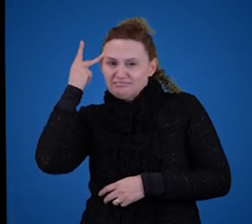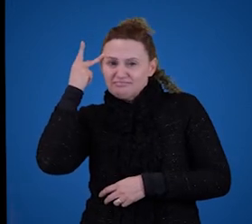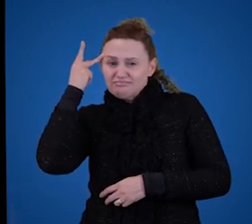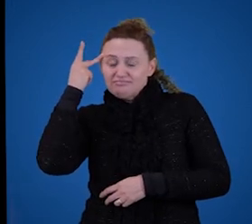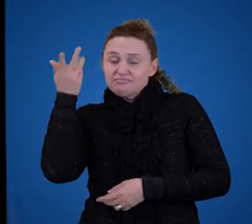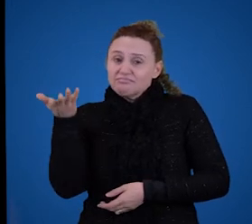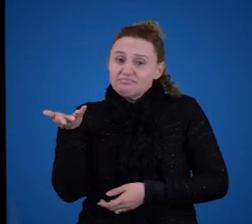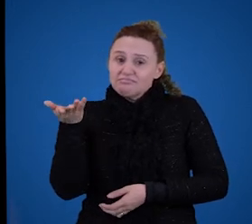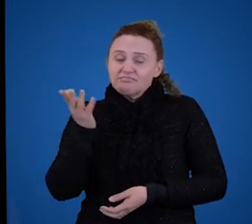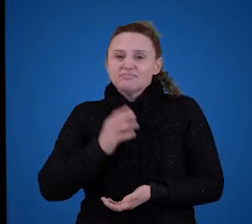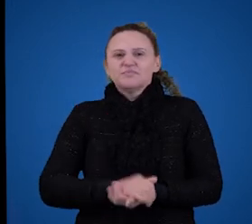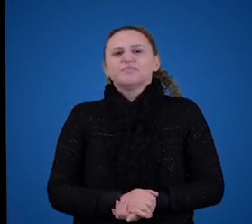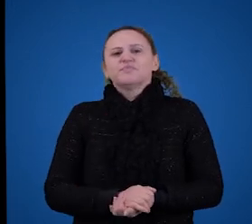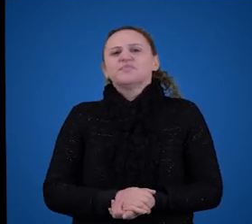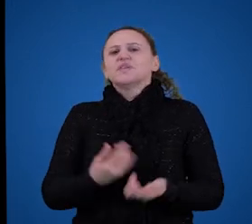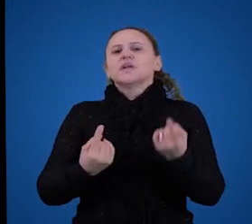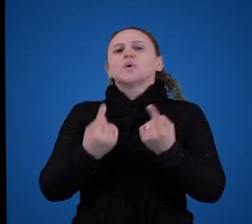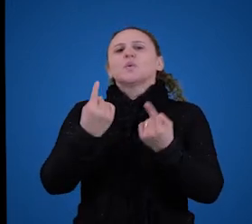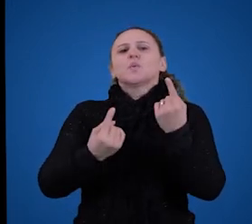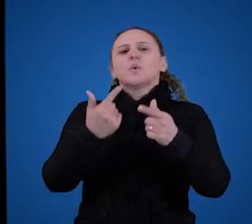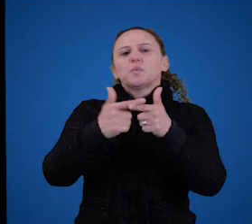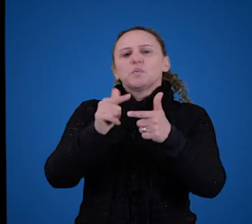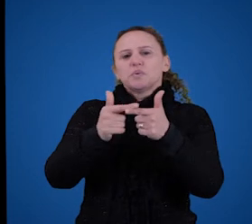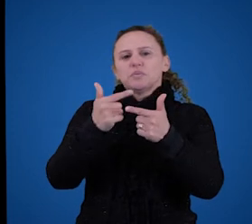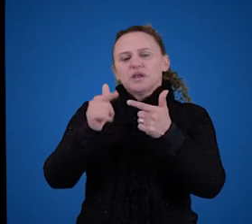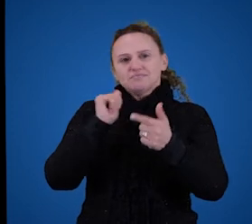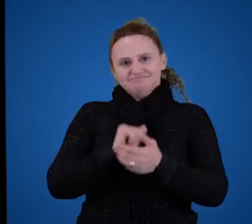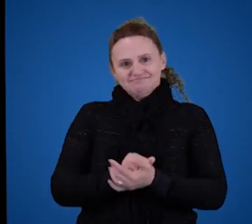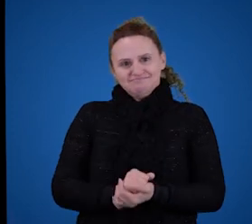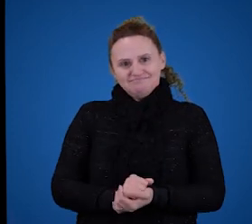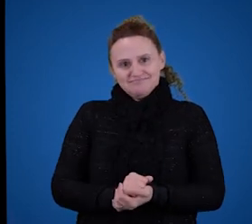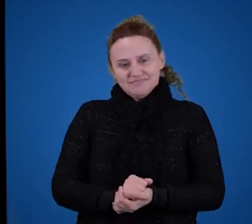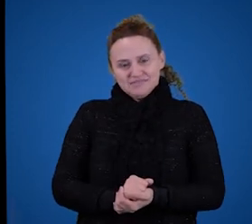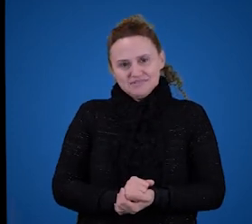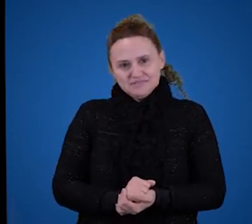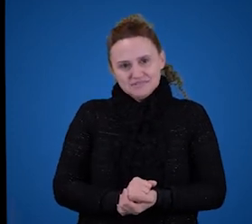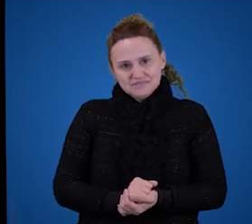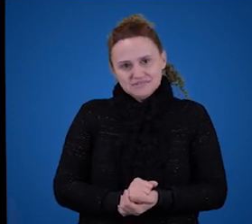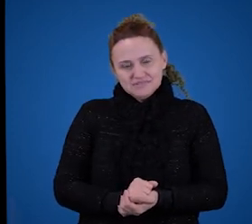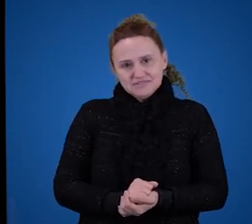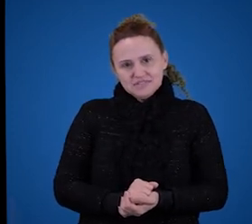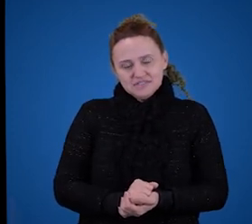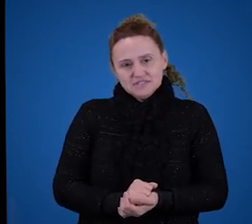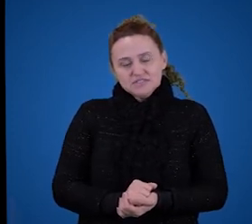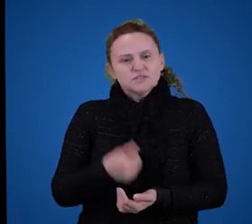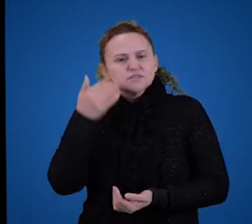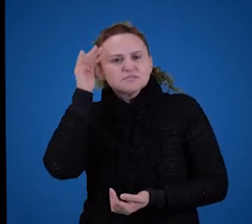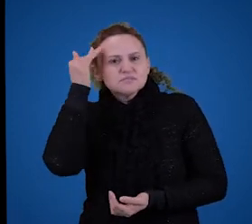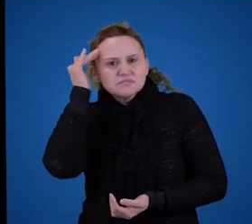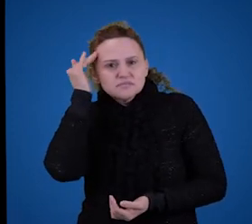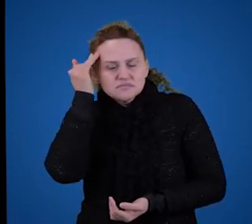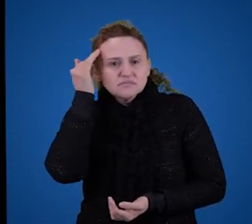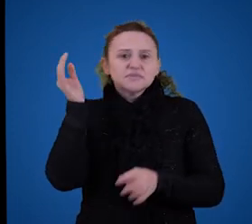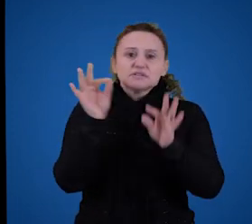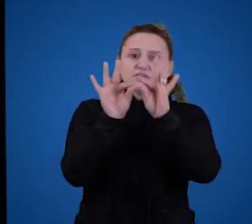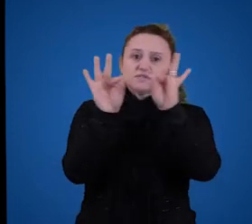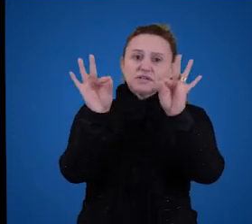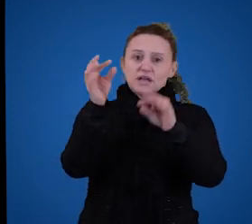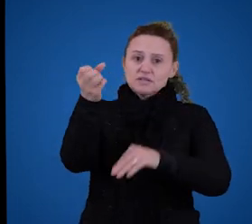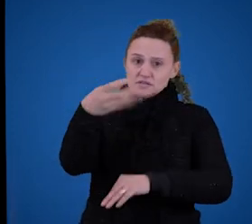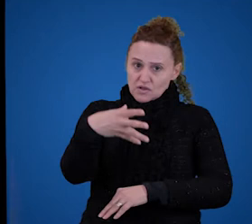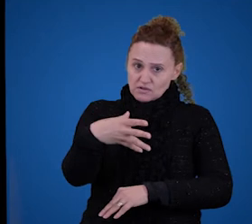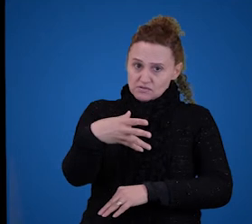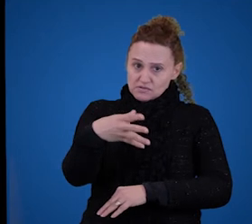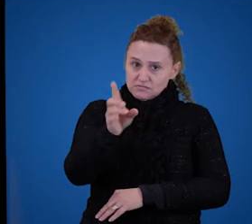São Paulo? Bem, qual é o problema dessa visão? A gente compreende frases novas ao que